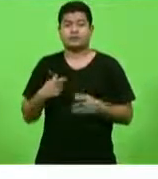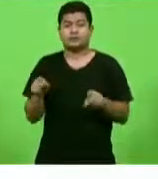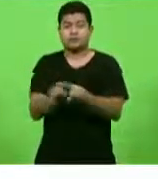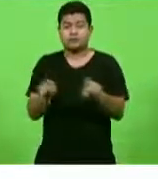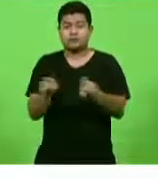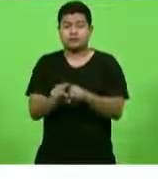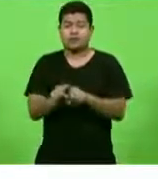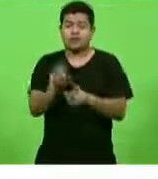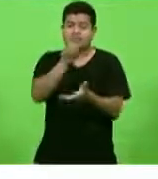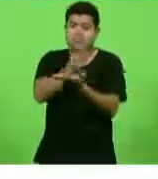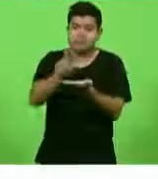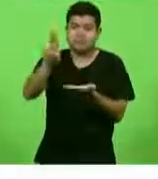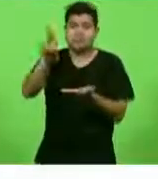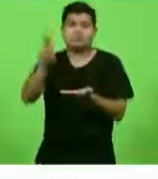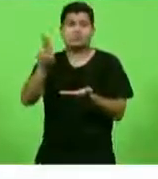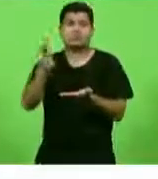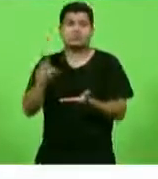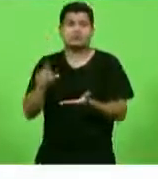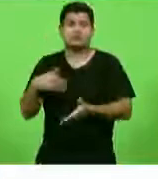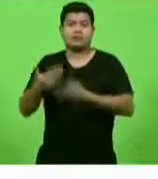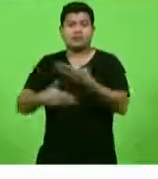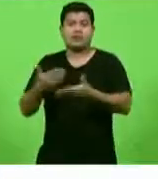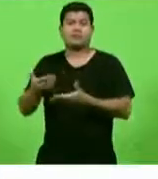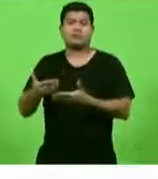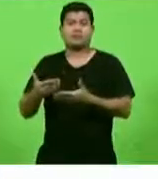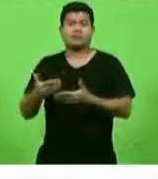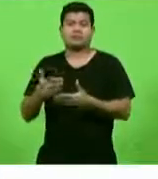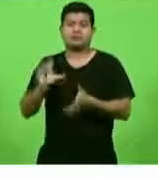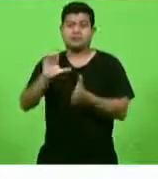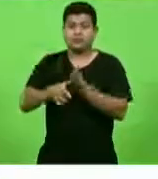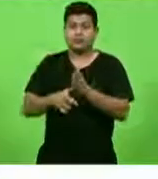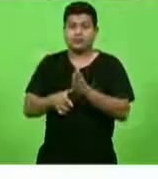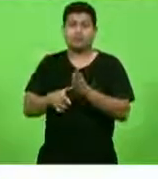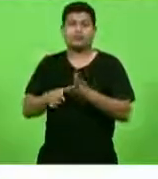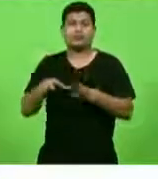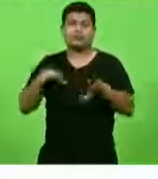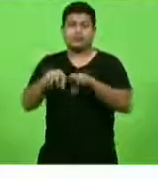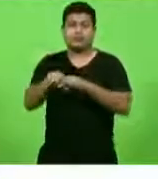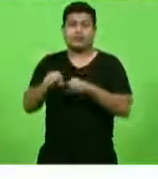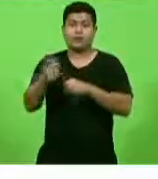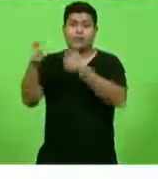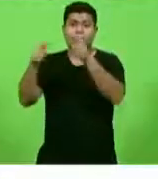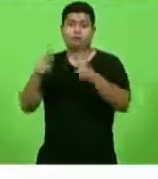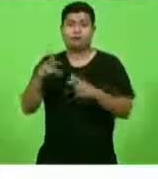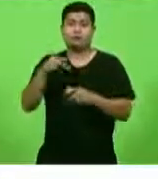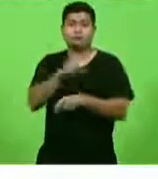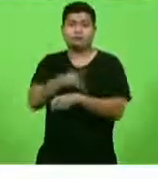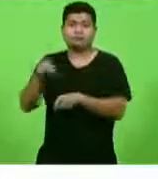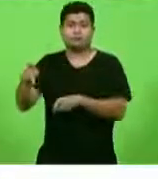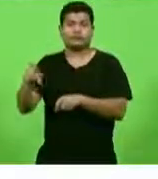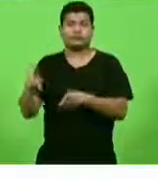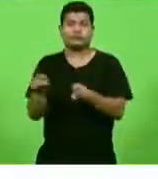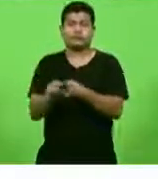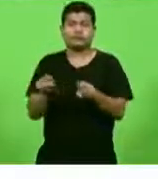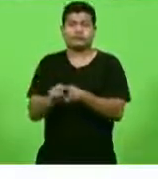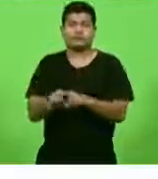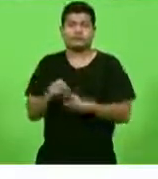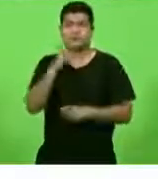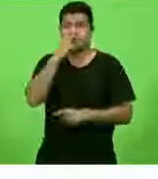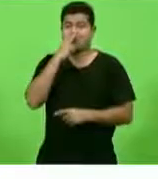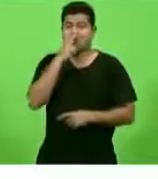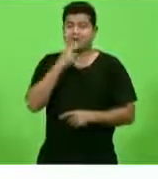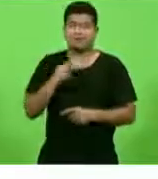que, por sua vez, forma outros professores que vão fazer a mesma coisa. Parece ínsuto, corta um,